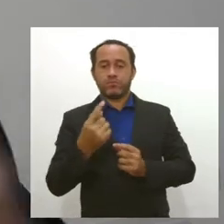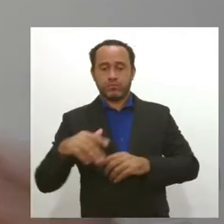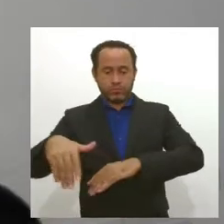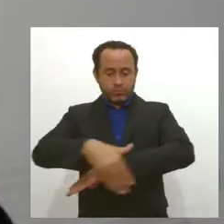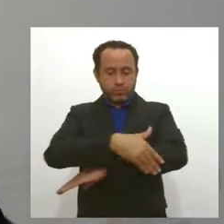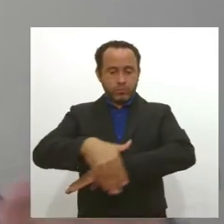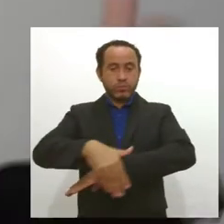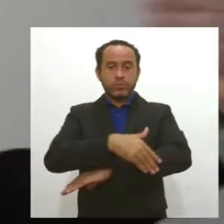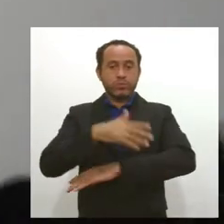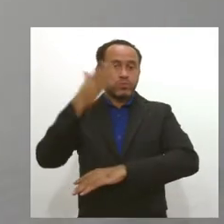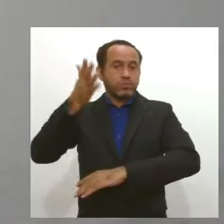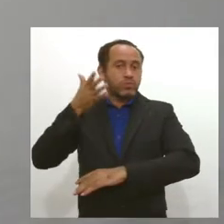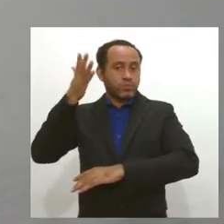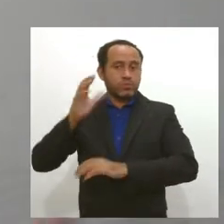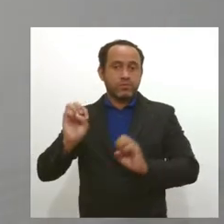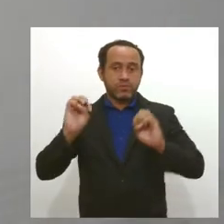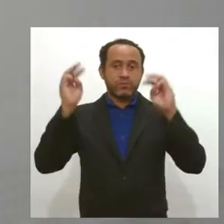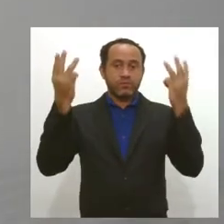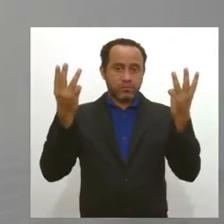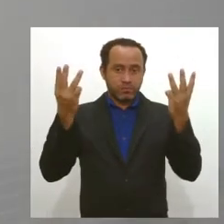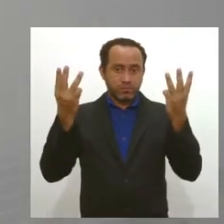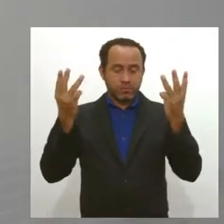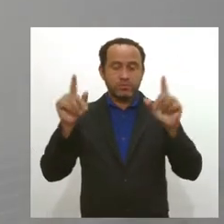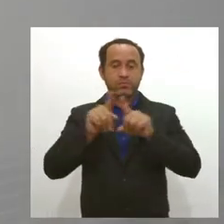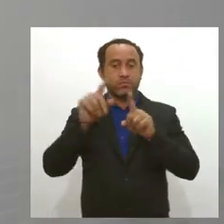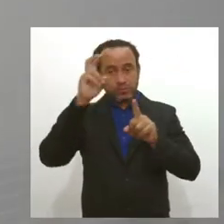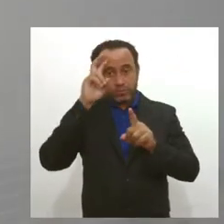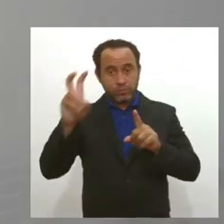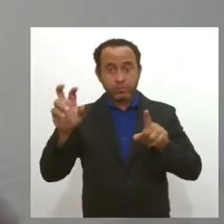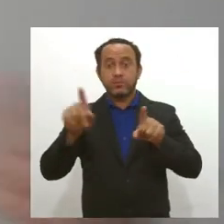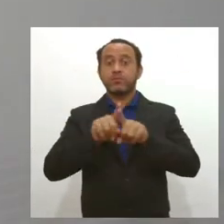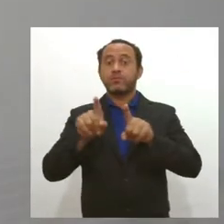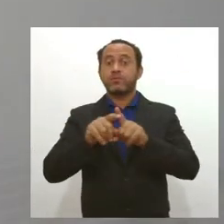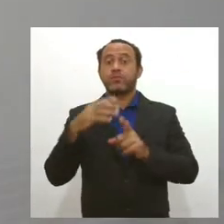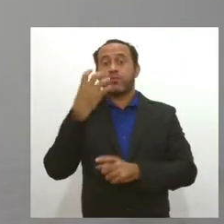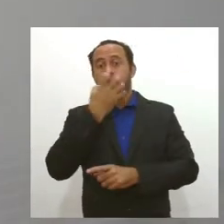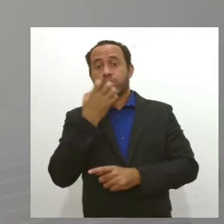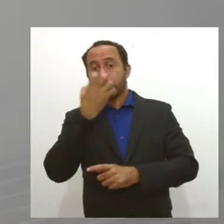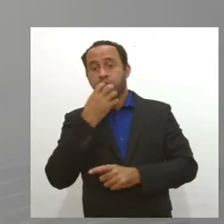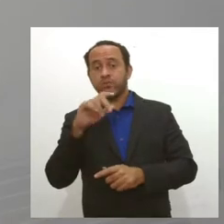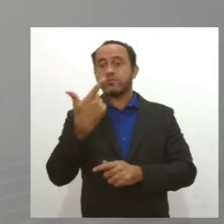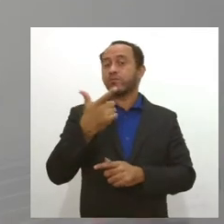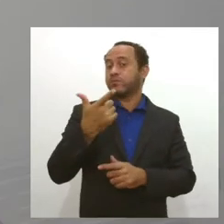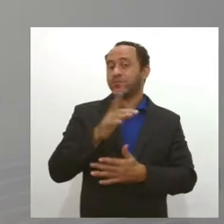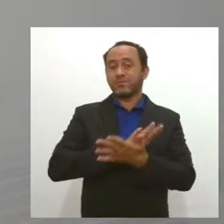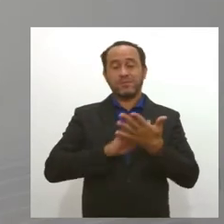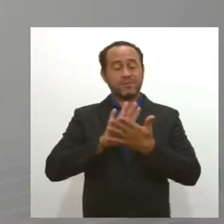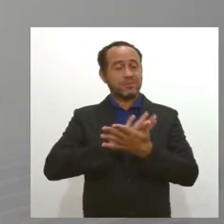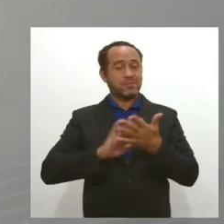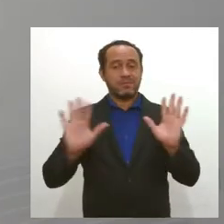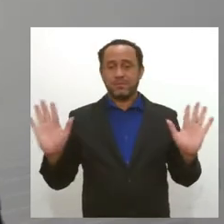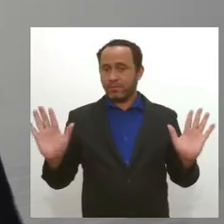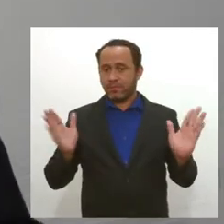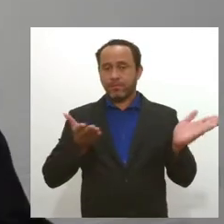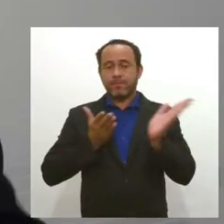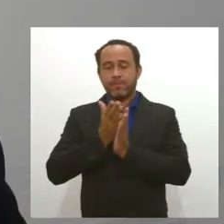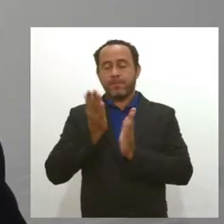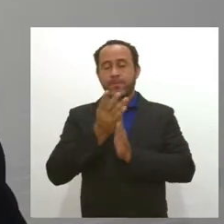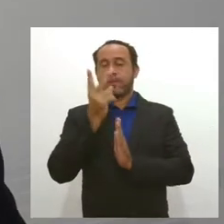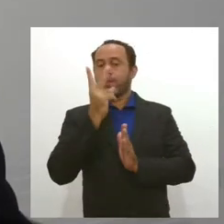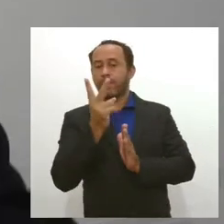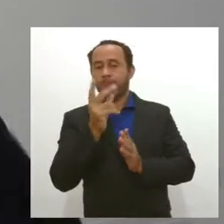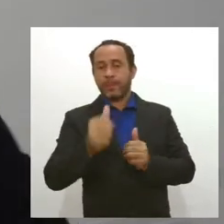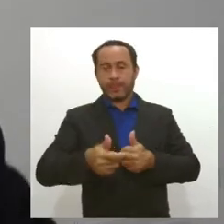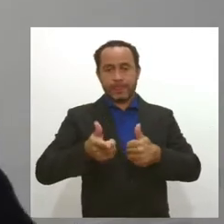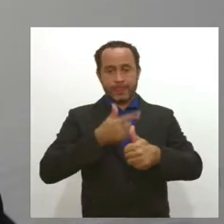feira, em eventos, em outras áreas artísticas, culturais, por exemplo, que estão sem trabalho. E foram aprovadas duas parcelas. A primeira